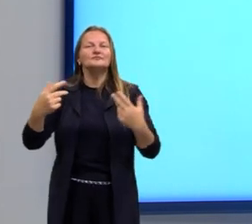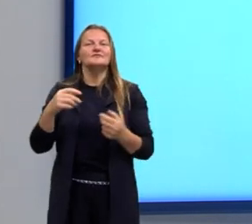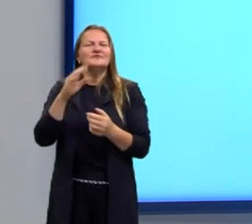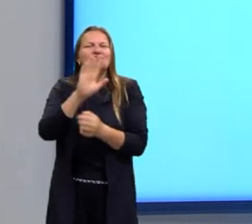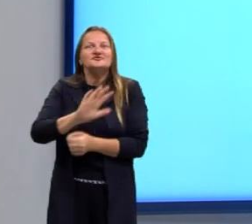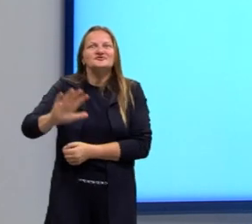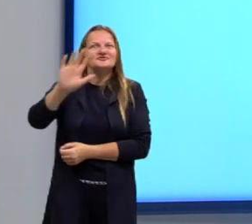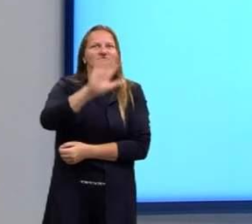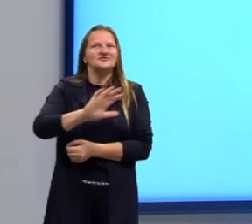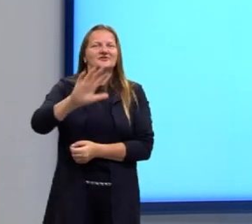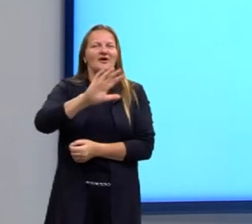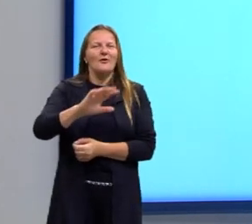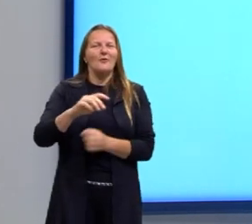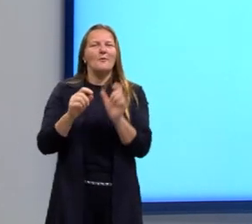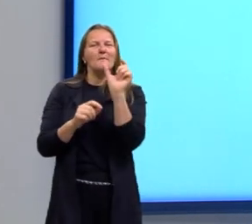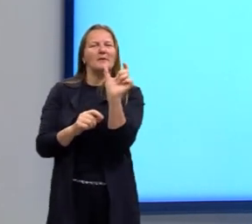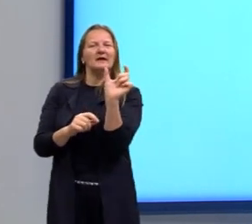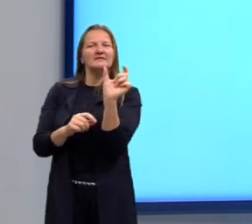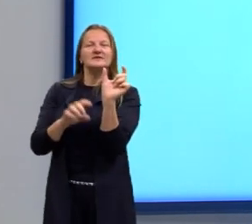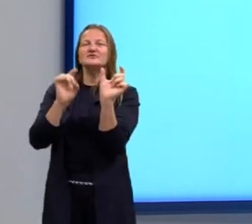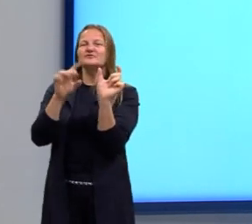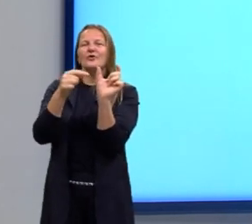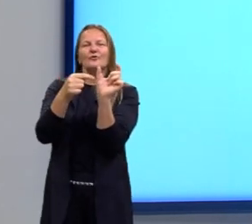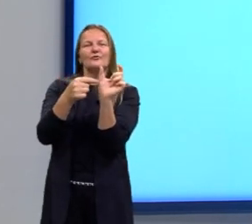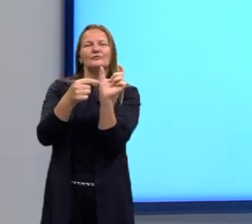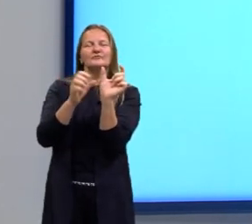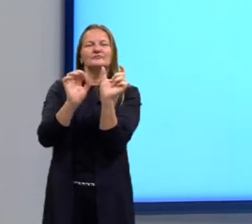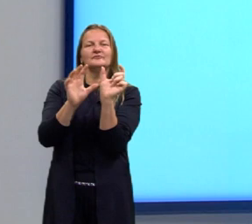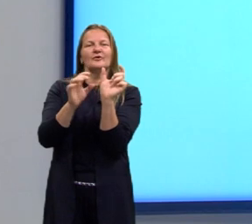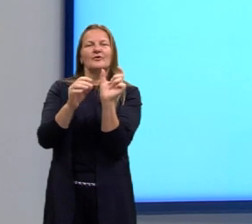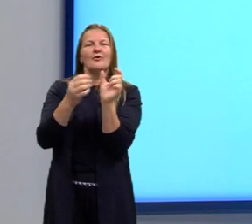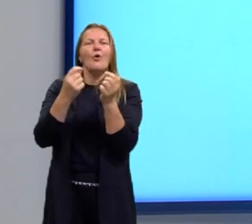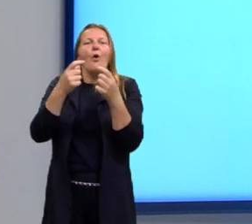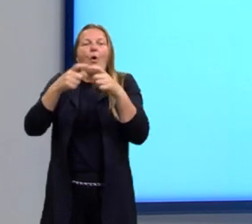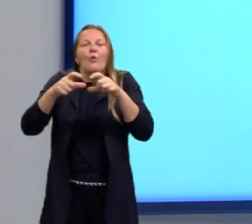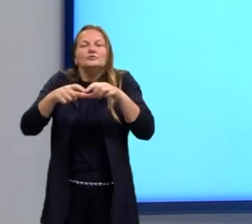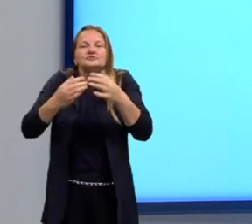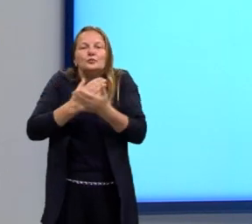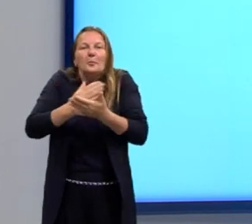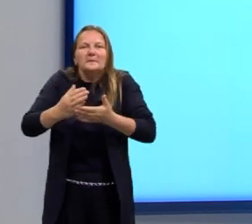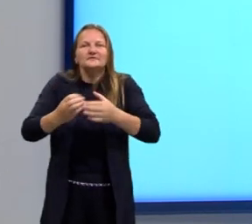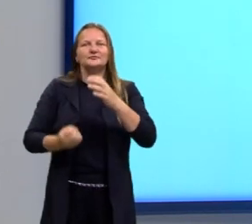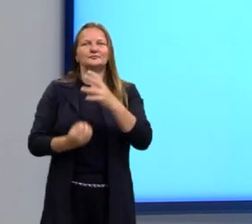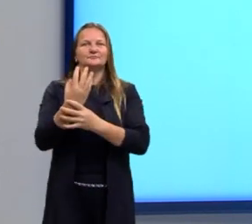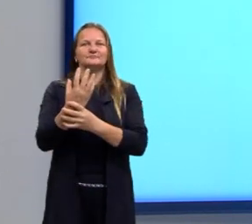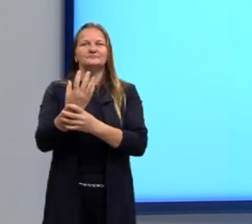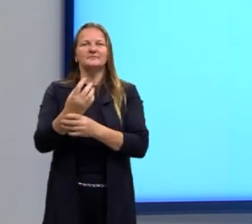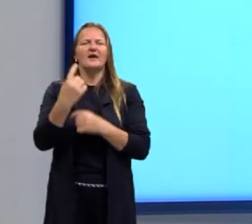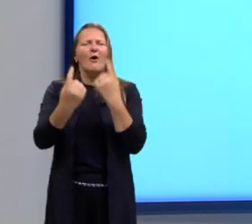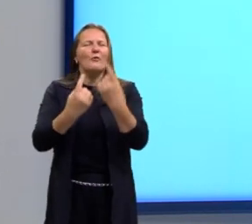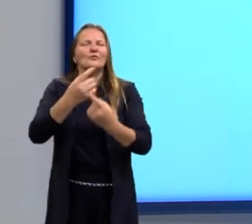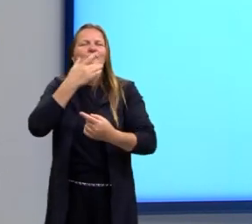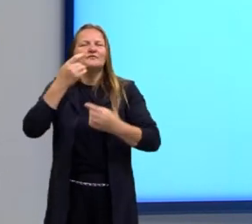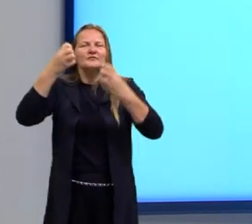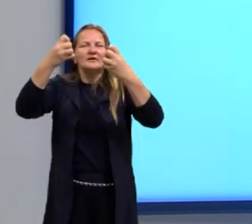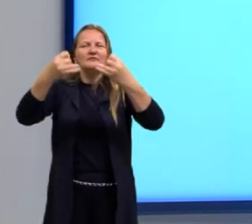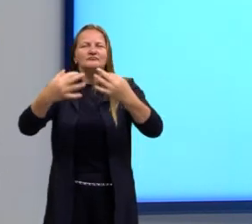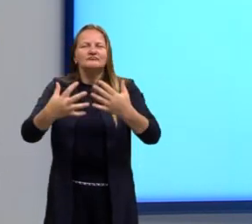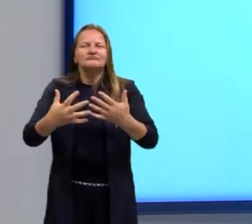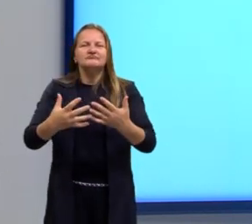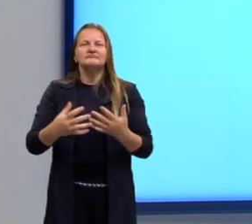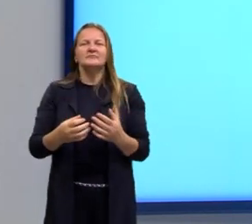A empanada, gente, não se tem certo uma origem, da onde, porque alguns dizem que, da onde ela veio, né?